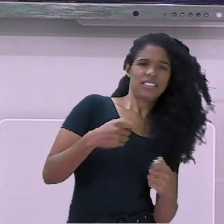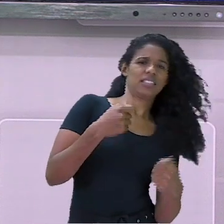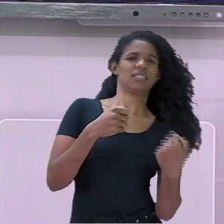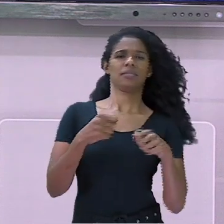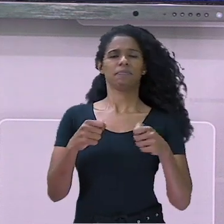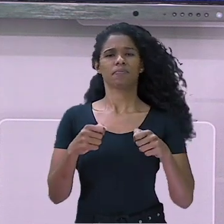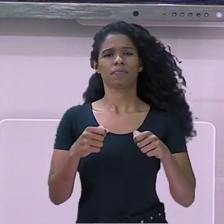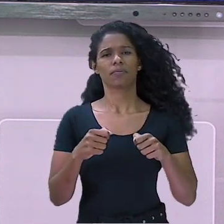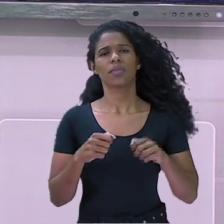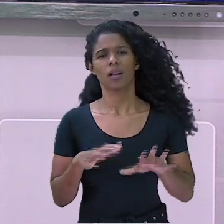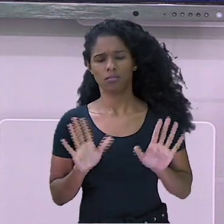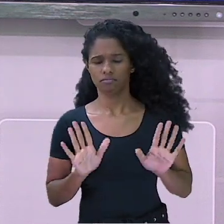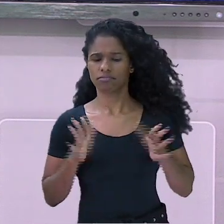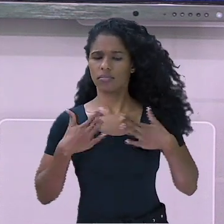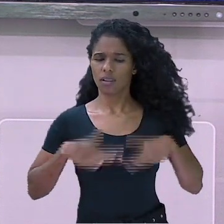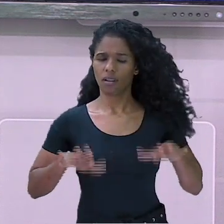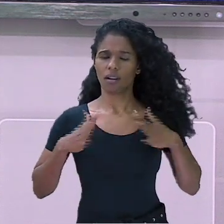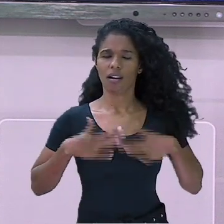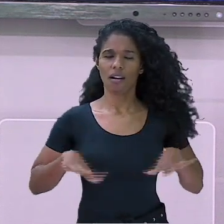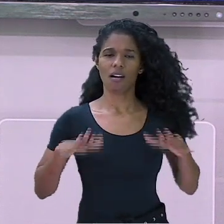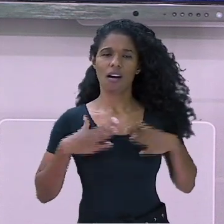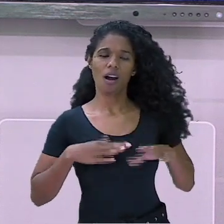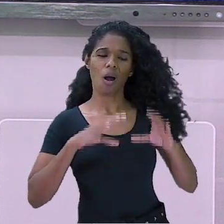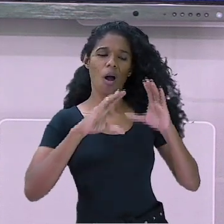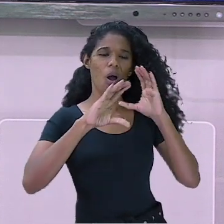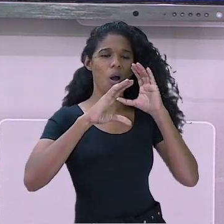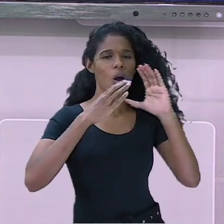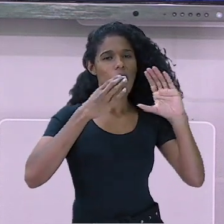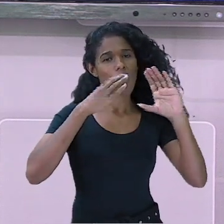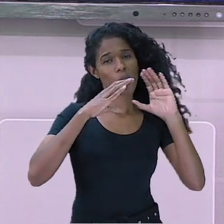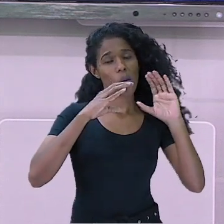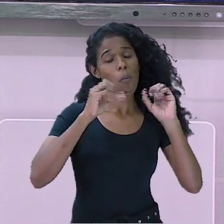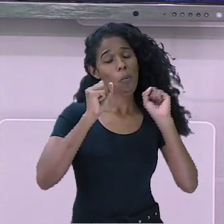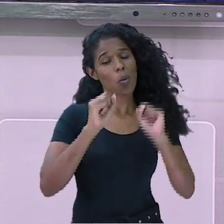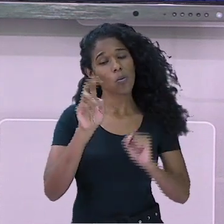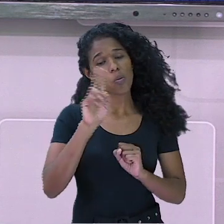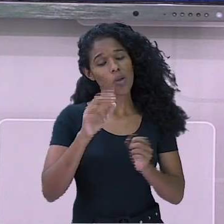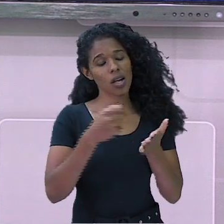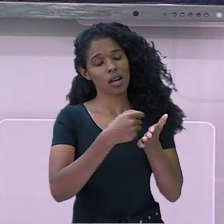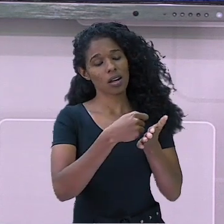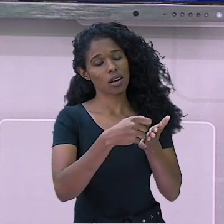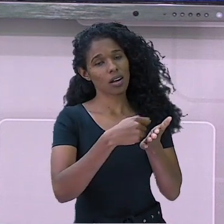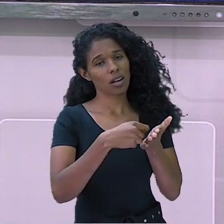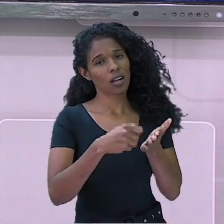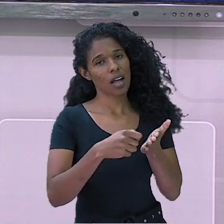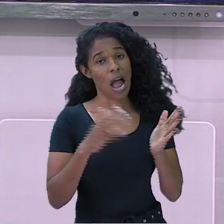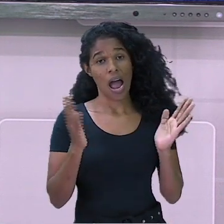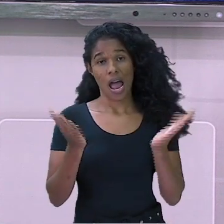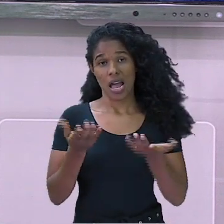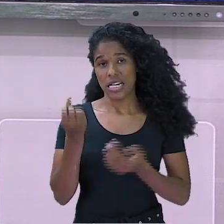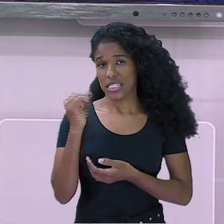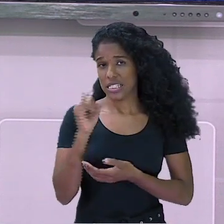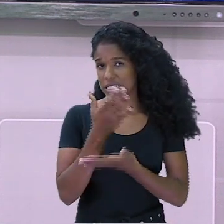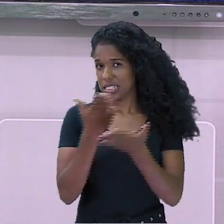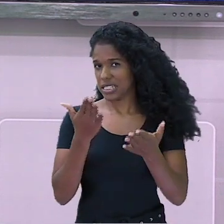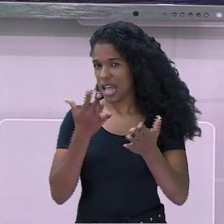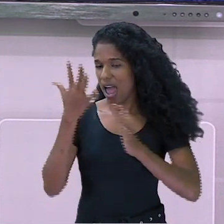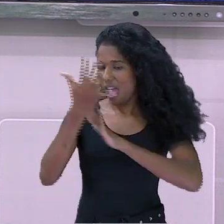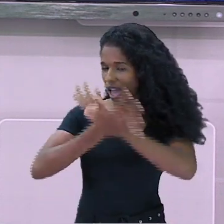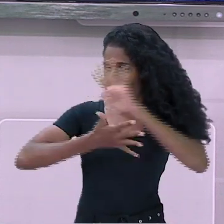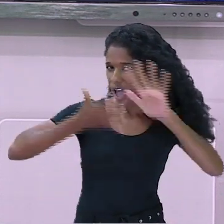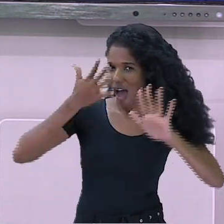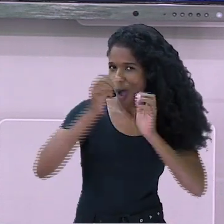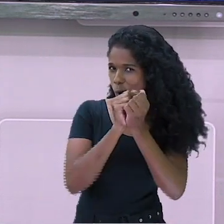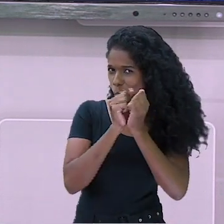Se for necessário, comunique-se por meio da escrita. Agora, se você já sabe Libras, vai ter a oportunidade de bater